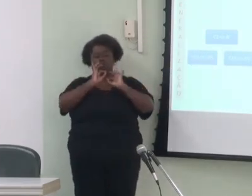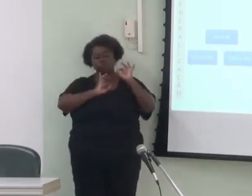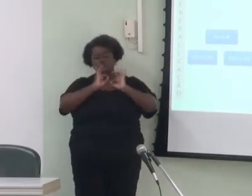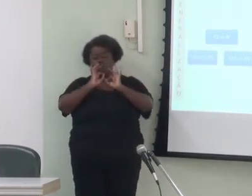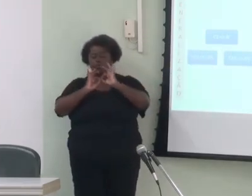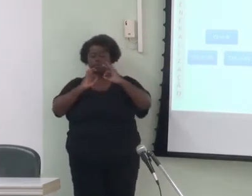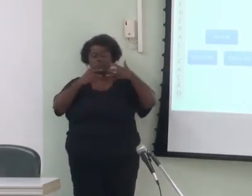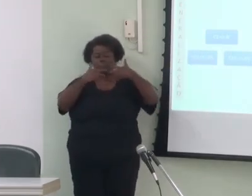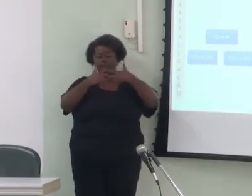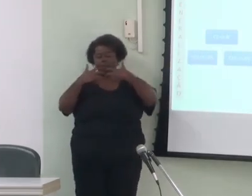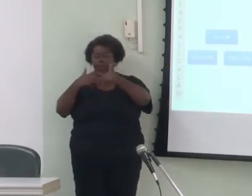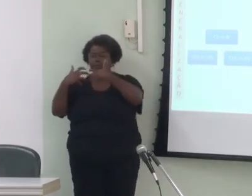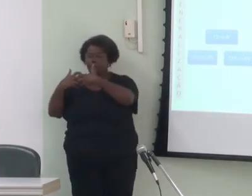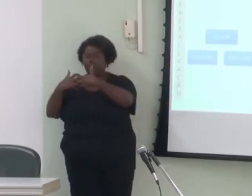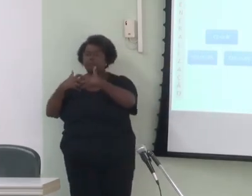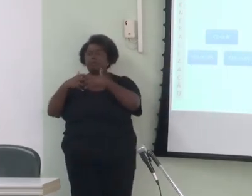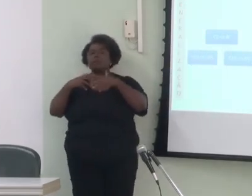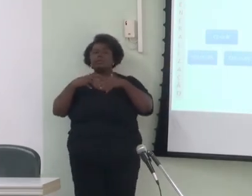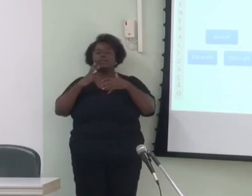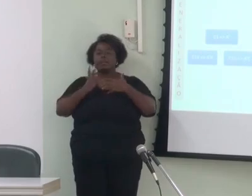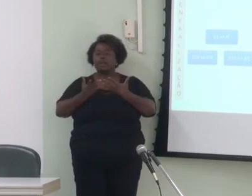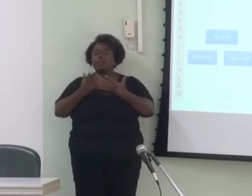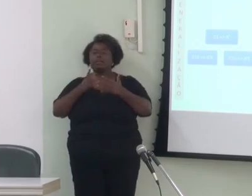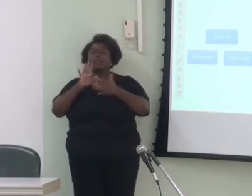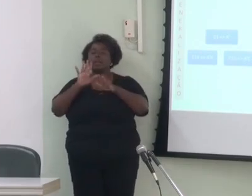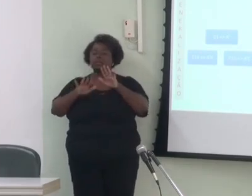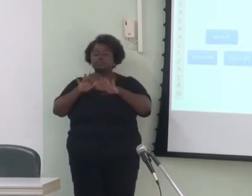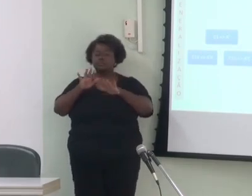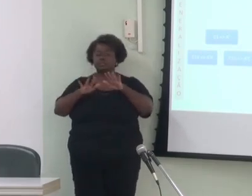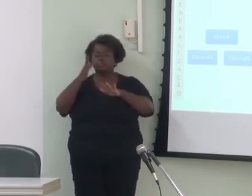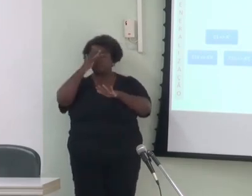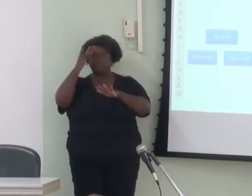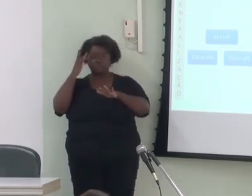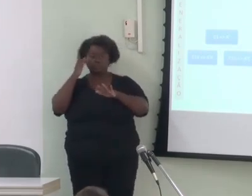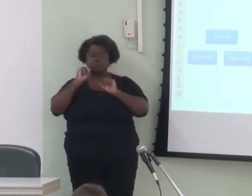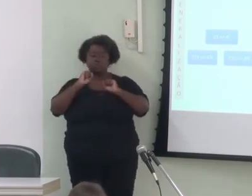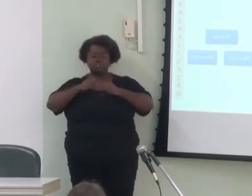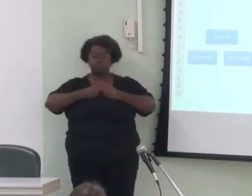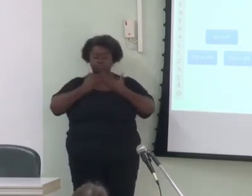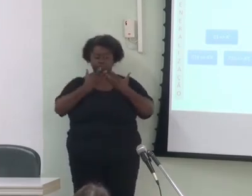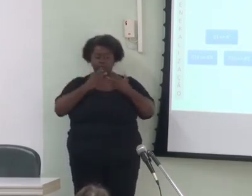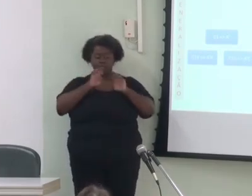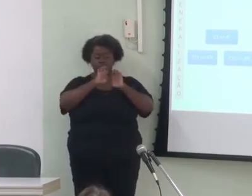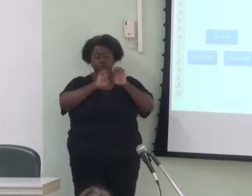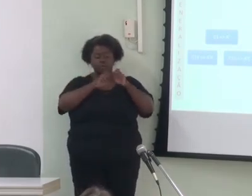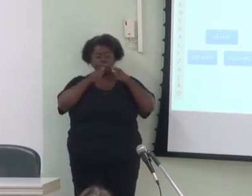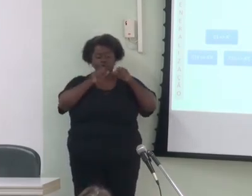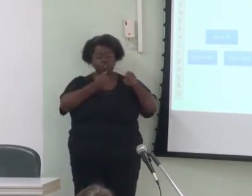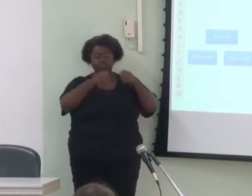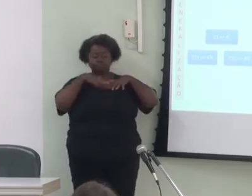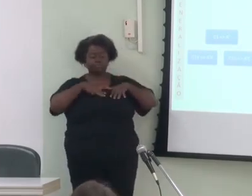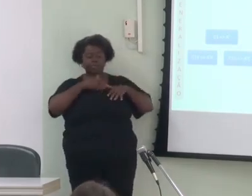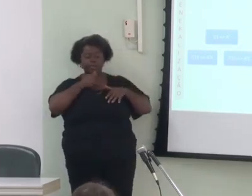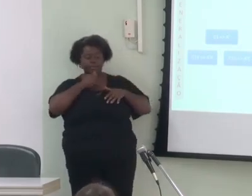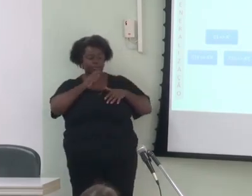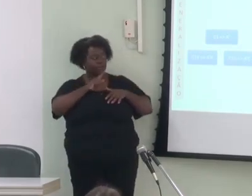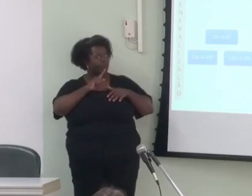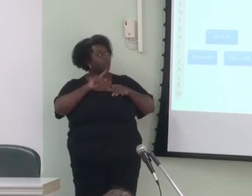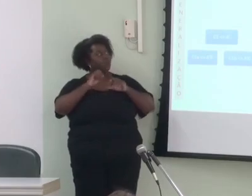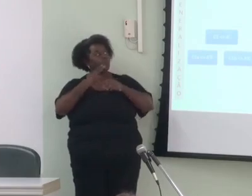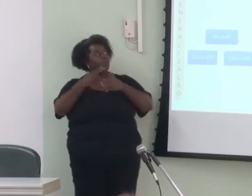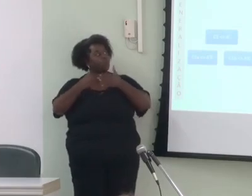que são acionadas sempre que indivíduos processam e armazenam uma estrutura linguística a exemplo de como processam qualquer tipo de